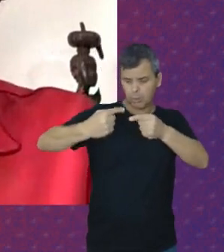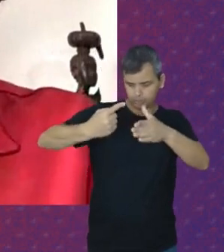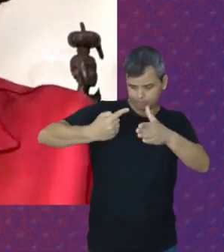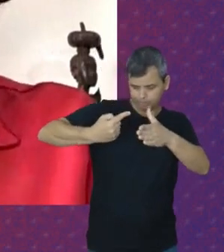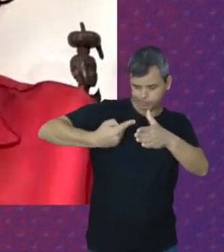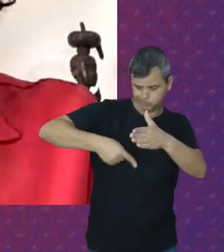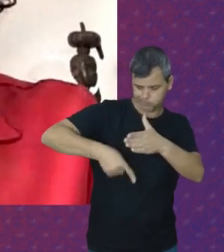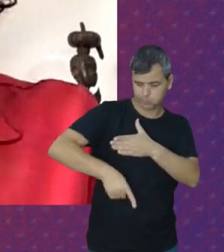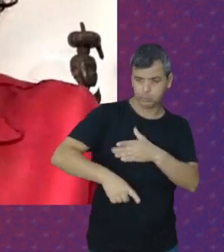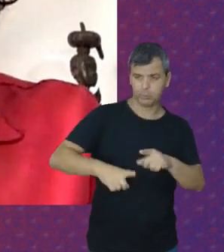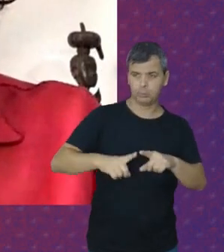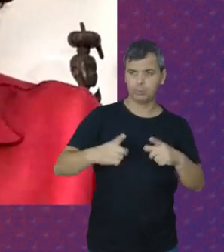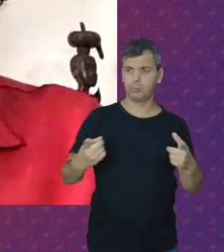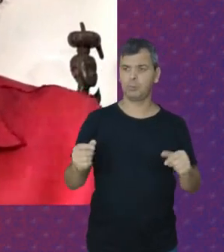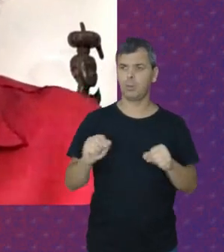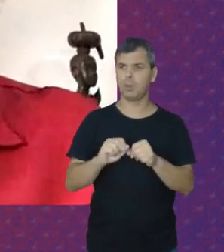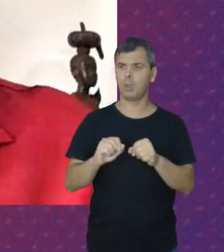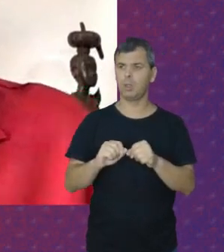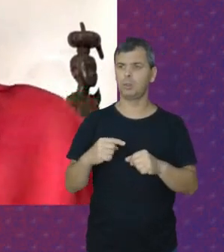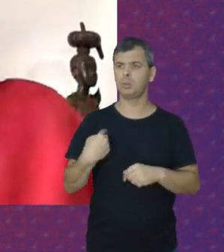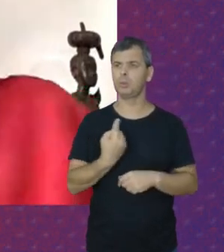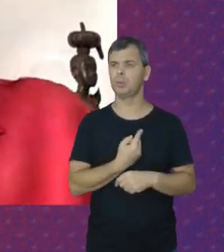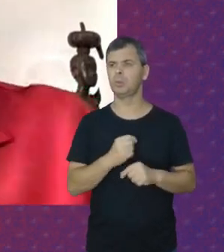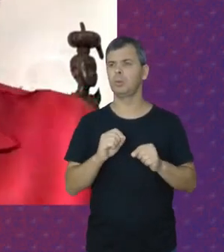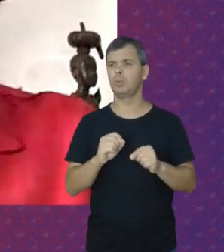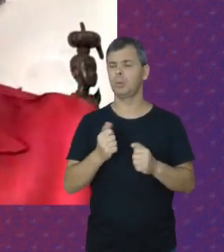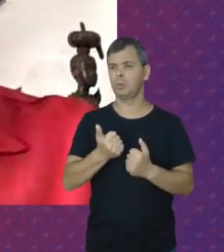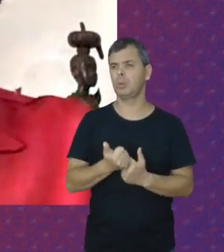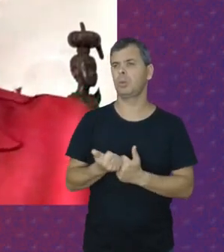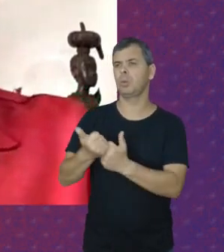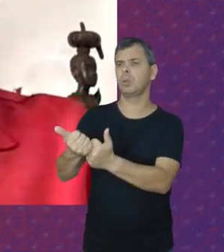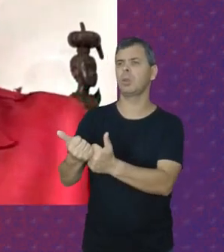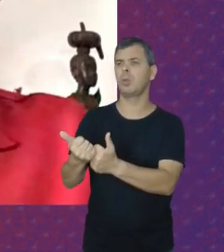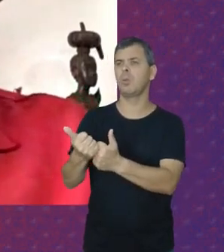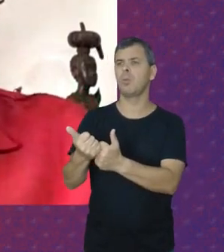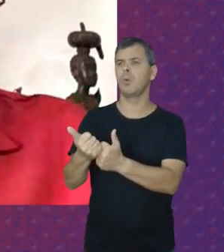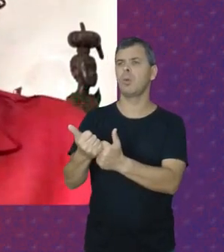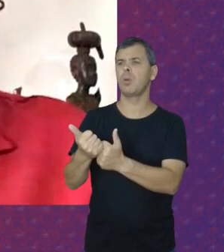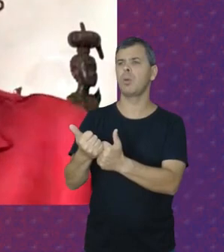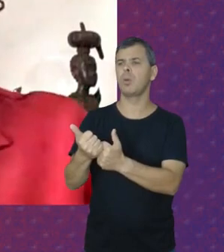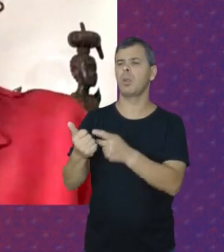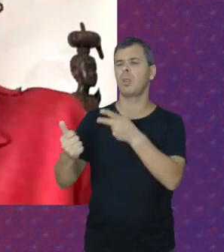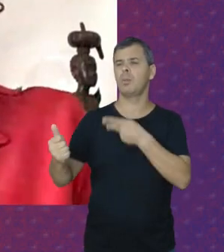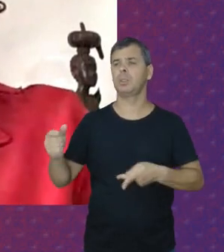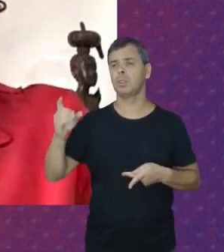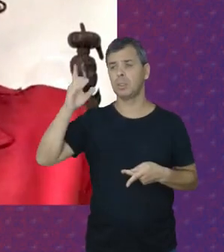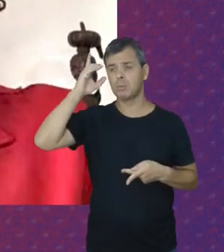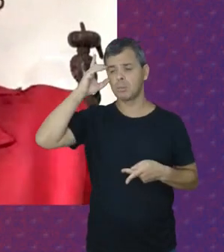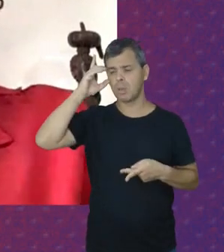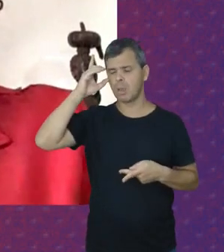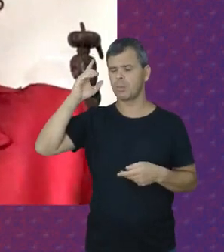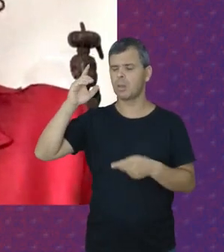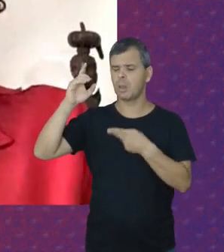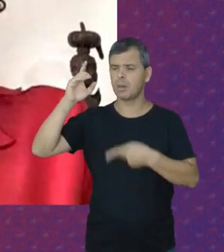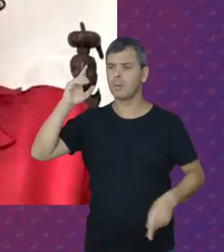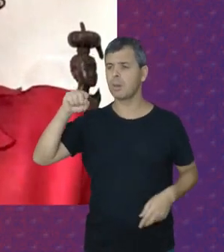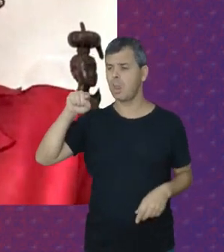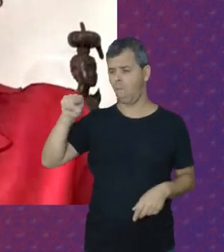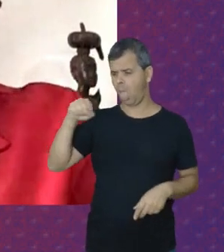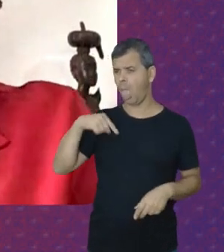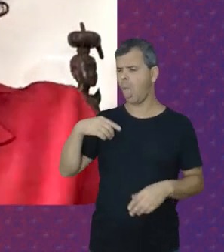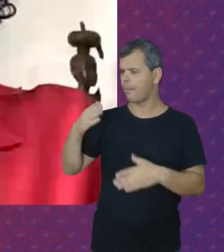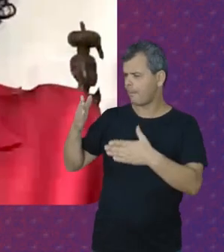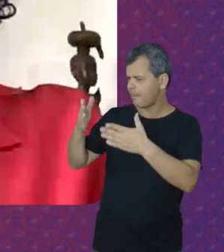aprofundado E contamos Com o apoio Da presidenta Dilma Ela foi Para cima E ali Ela